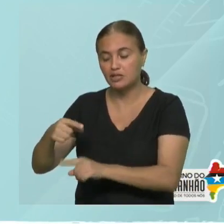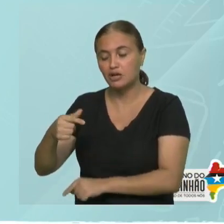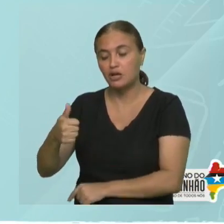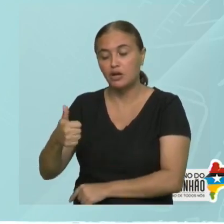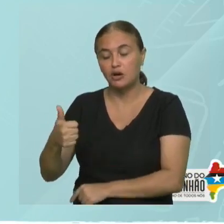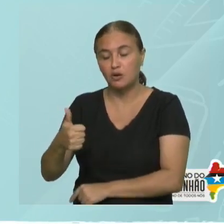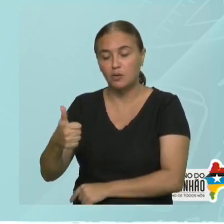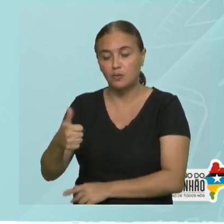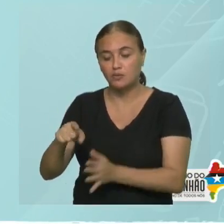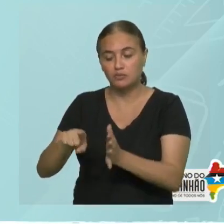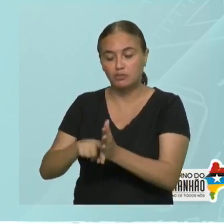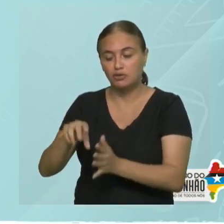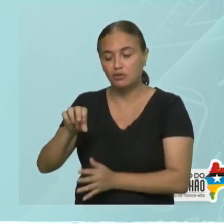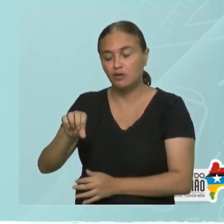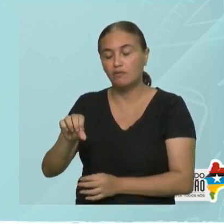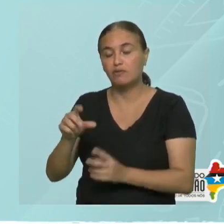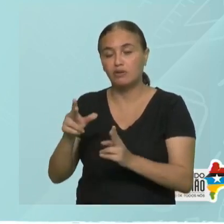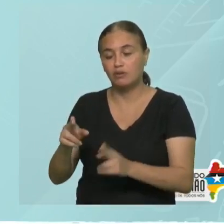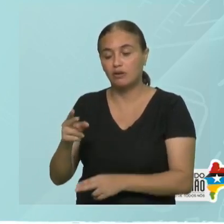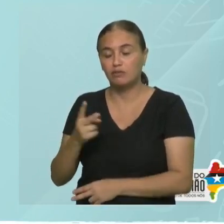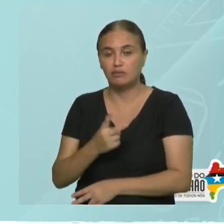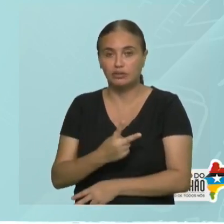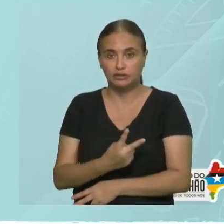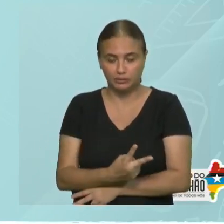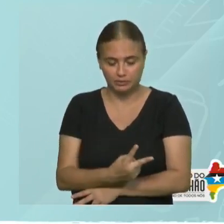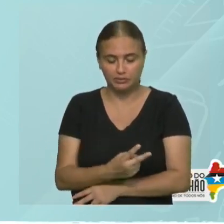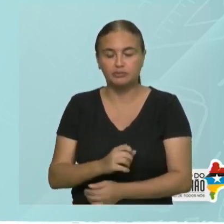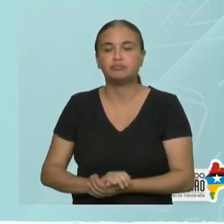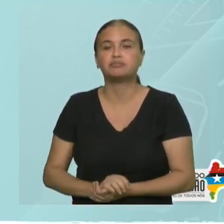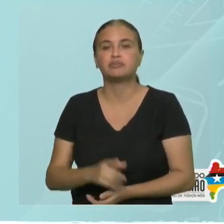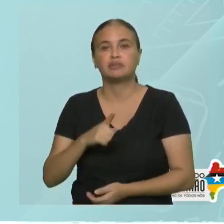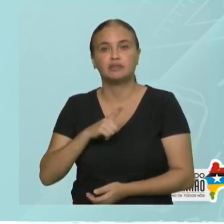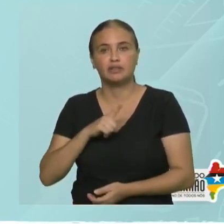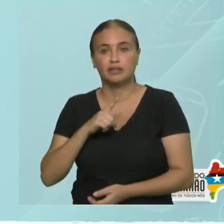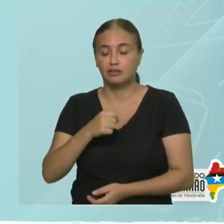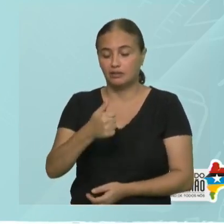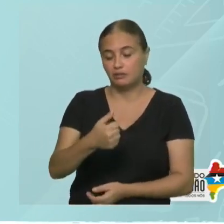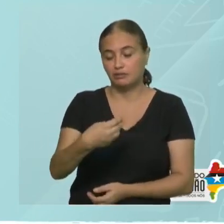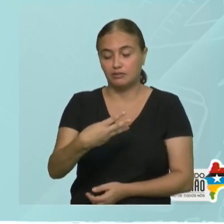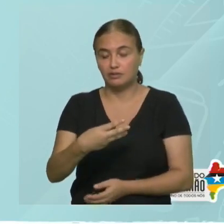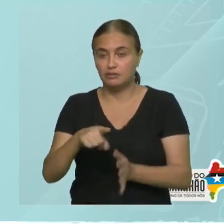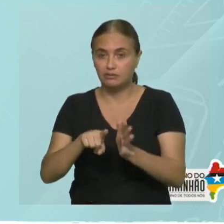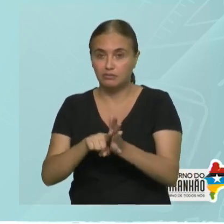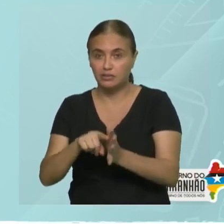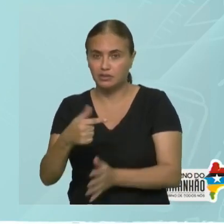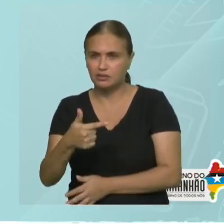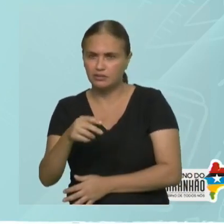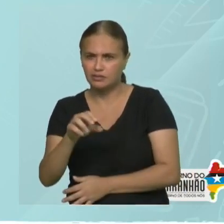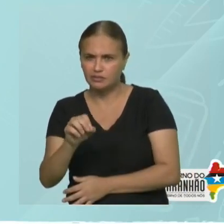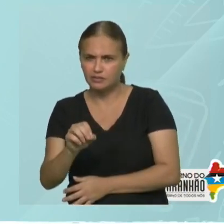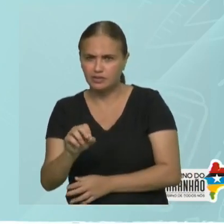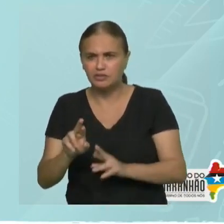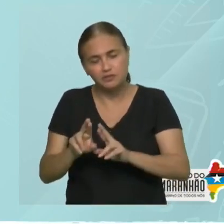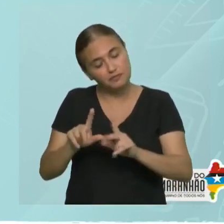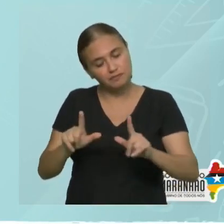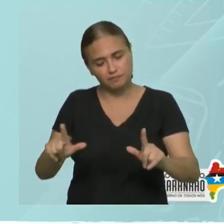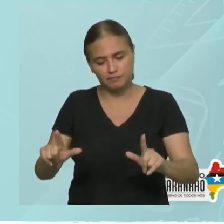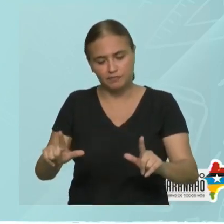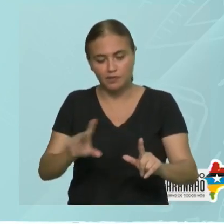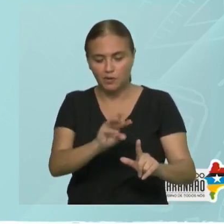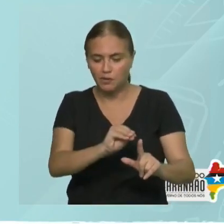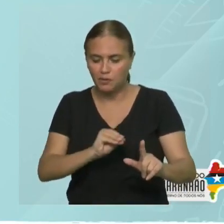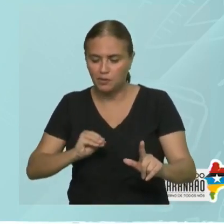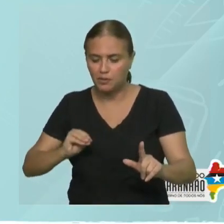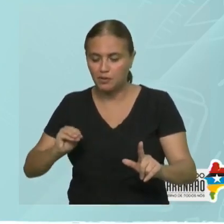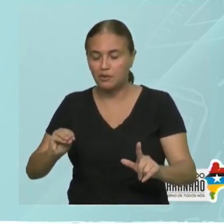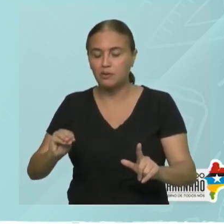9, fica 2. Agora, eu tenho 13 menos 20. Sinais diferentes. Pega o sinal do número